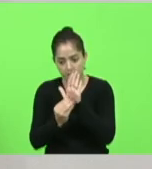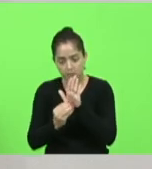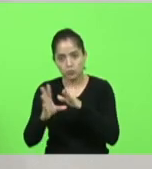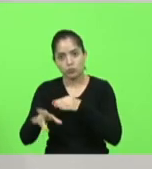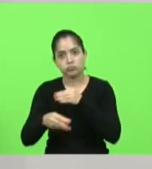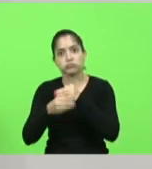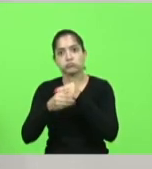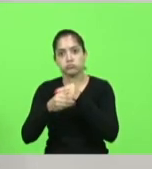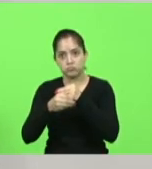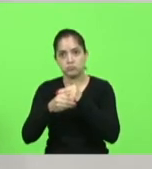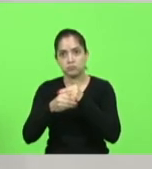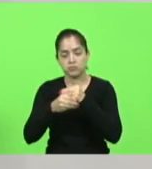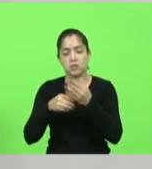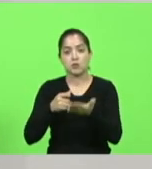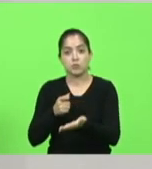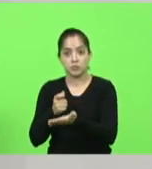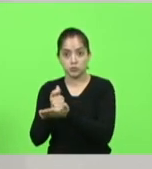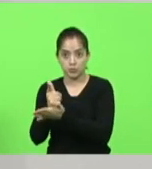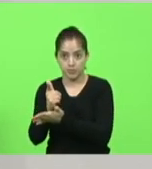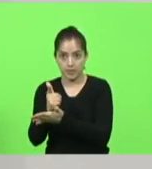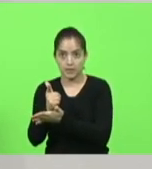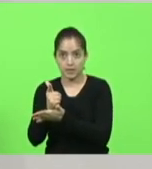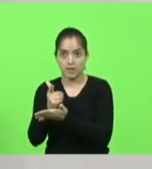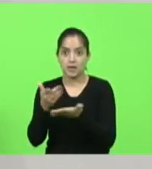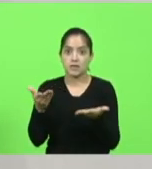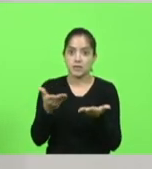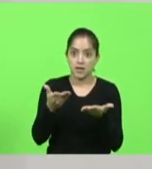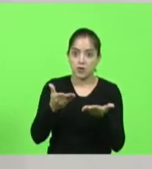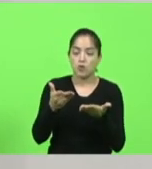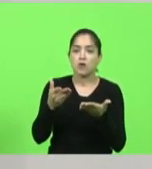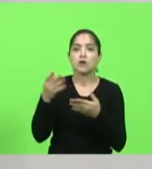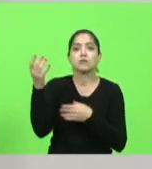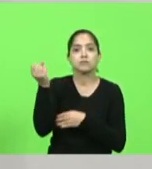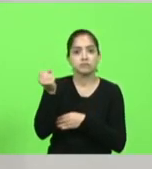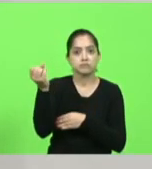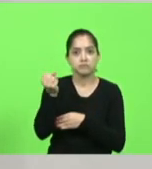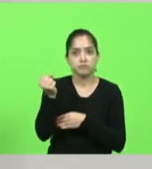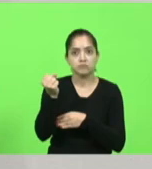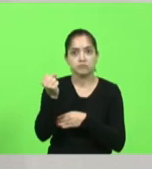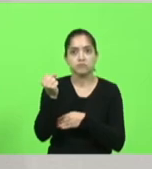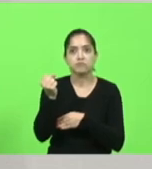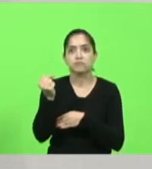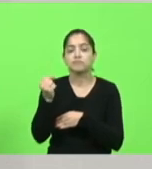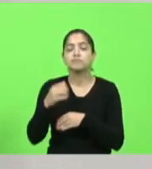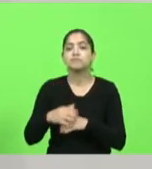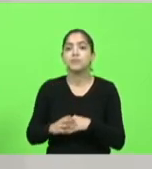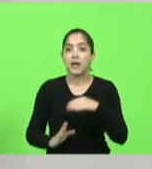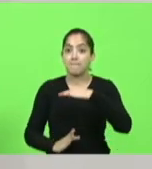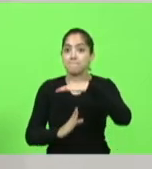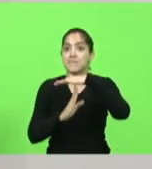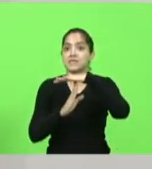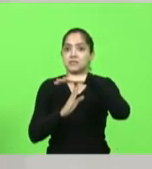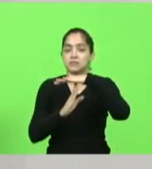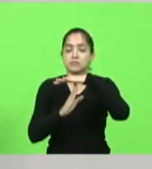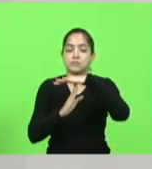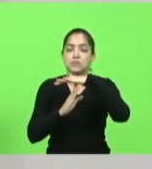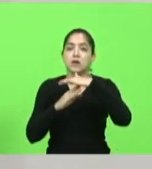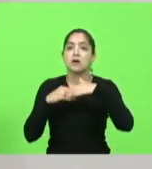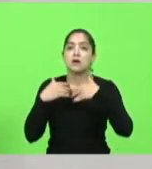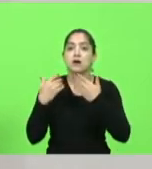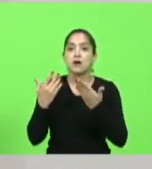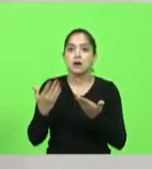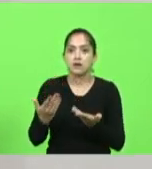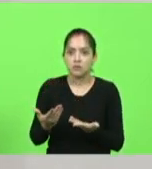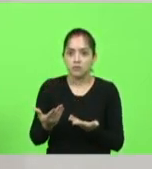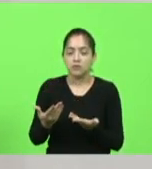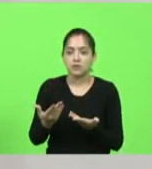começou a pagar e vai receber a aposentadoria pelo teto da Previdência e, se